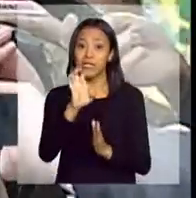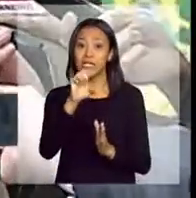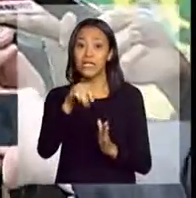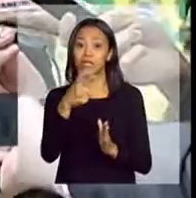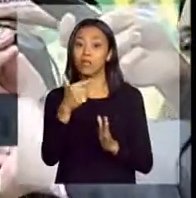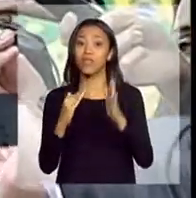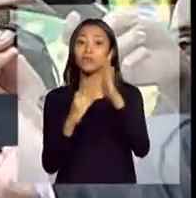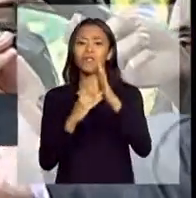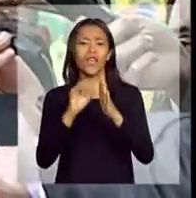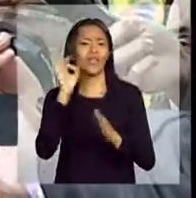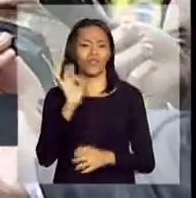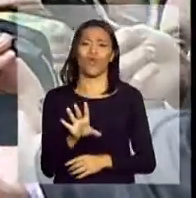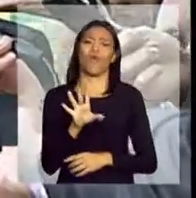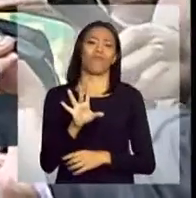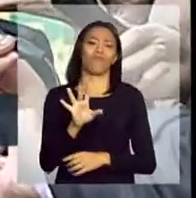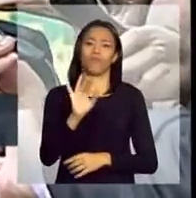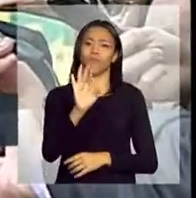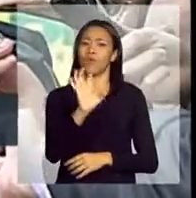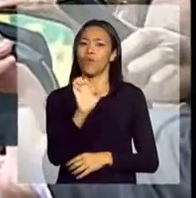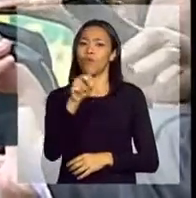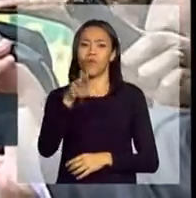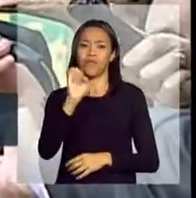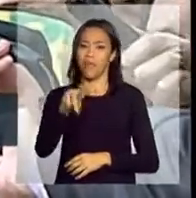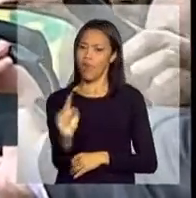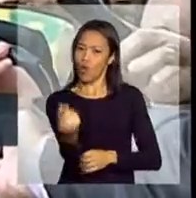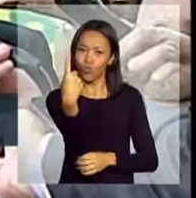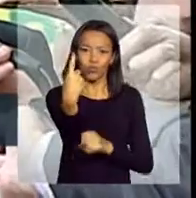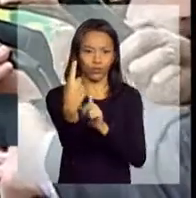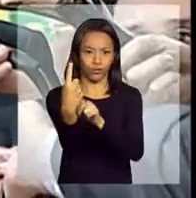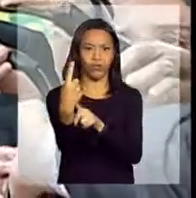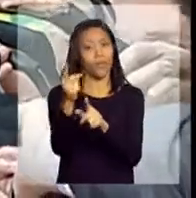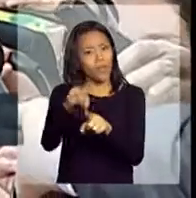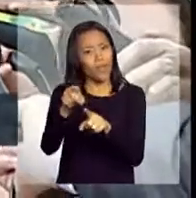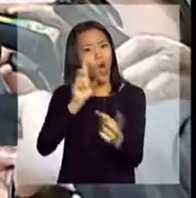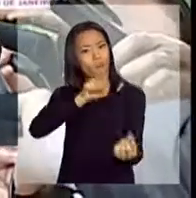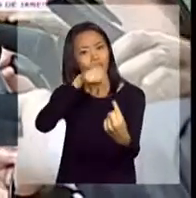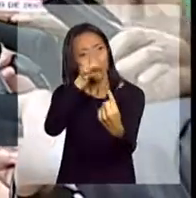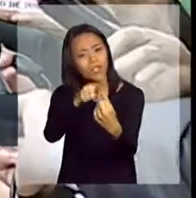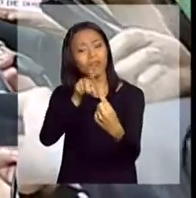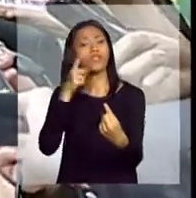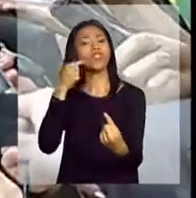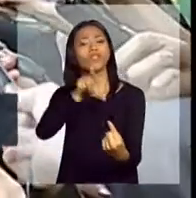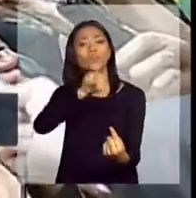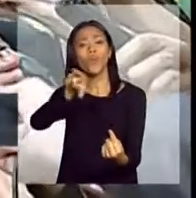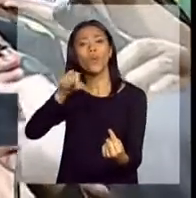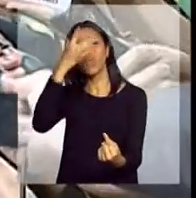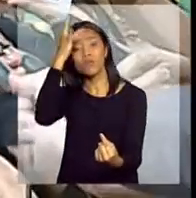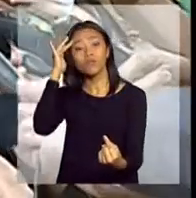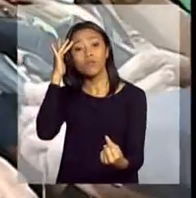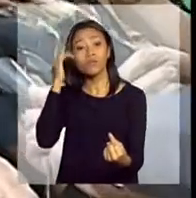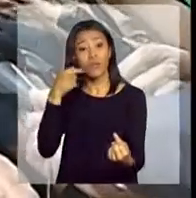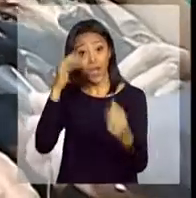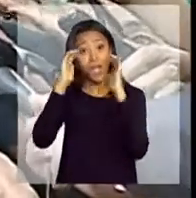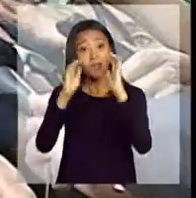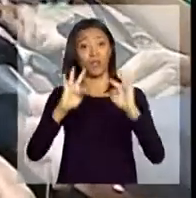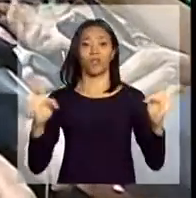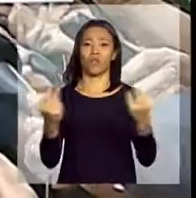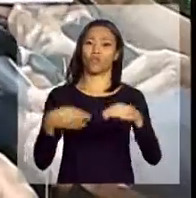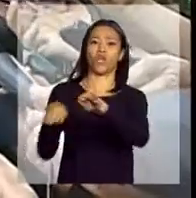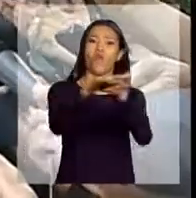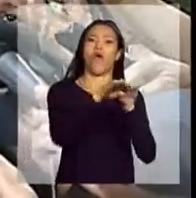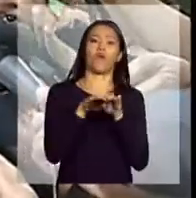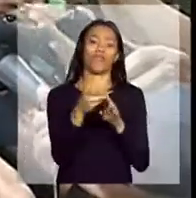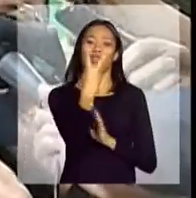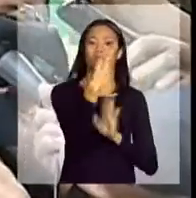através do Enem, porque é a única forma objetiva que nós temos de fazer uma escolha que respeita a todos. Nós não podemos ter dois